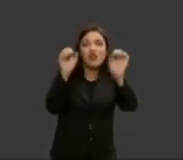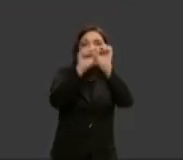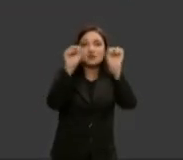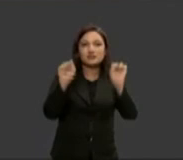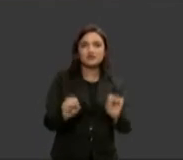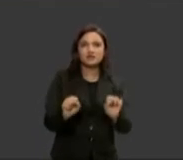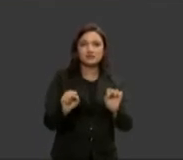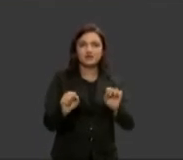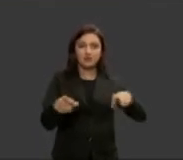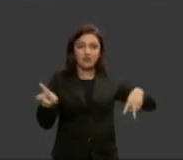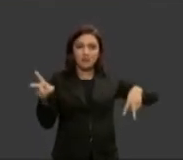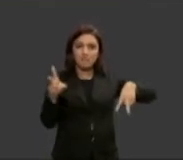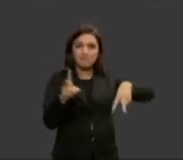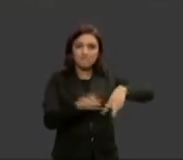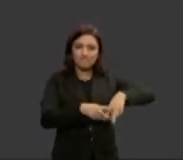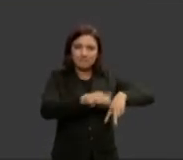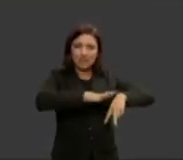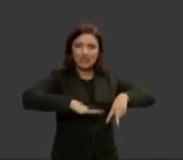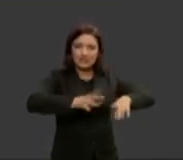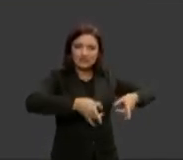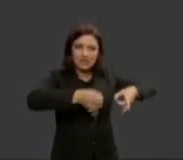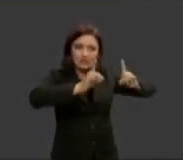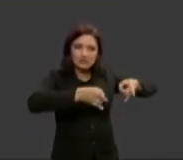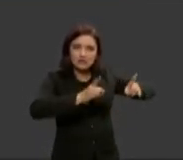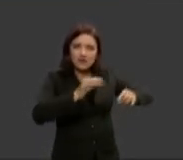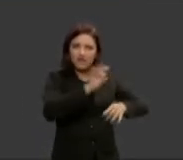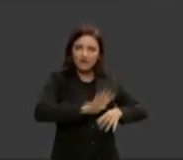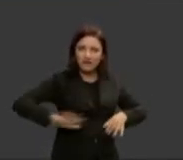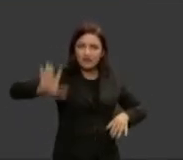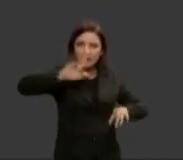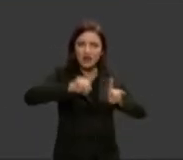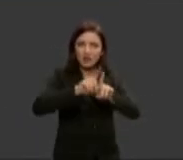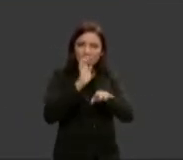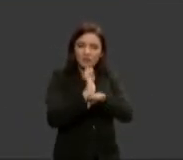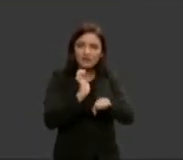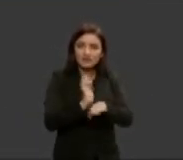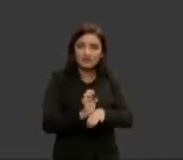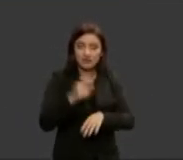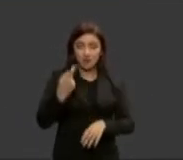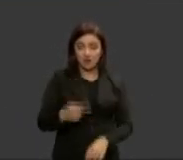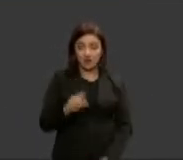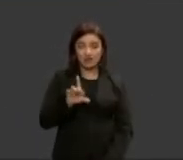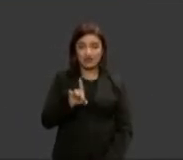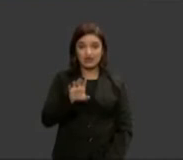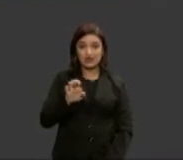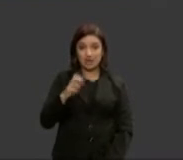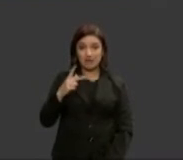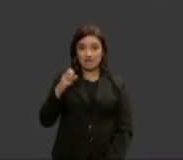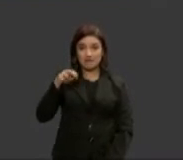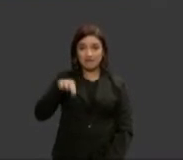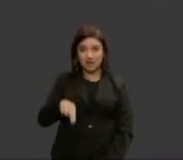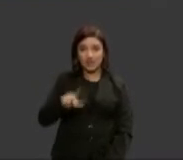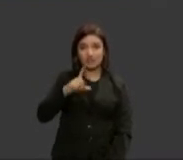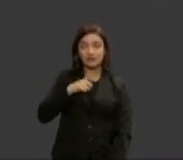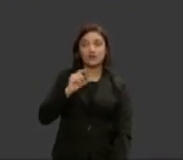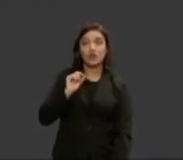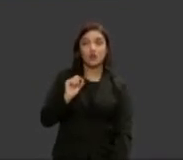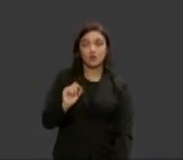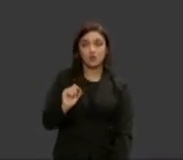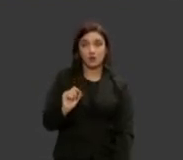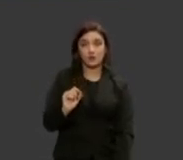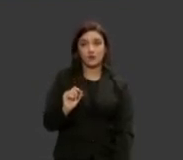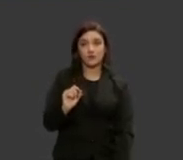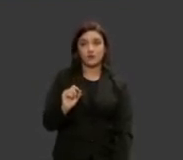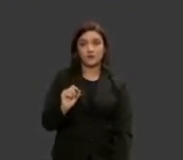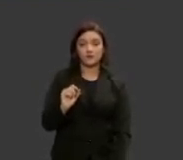penitenciário federal e também dos estados aqui no DPEM nós temos como atribuição como é de conhecimento